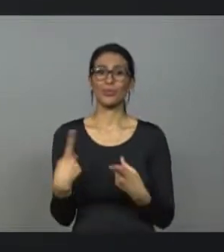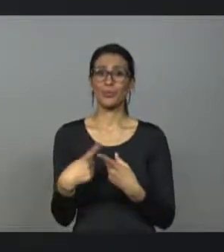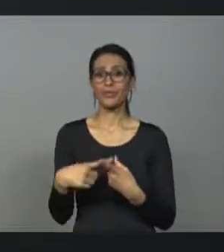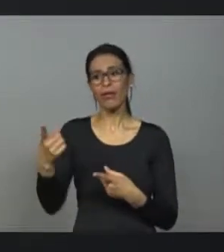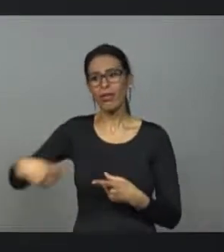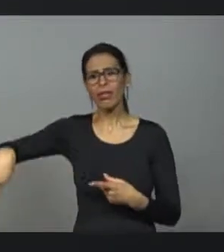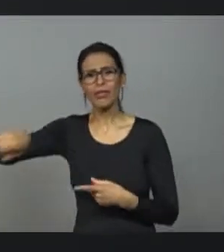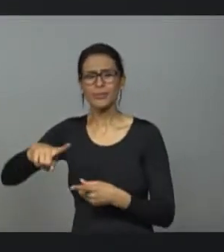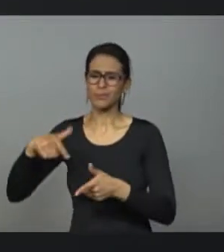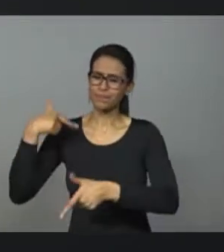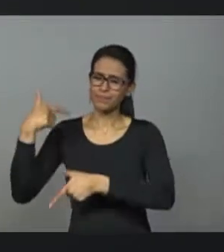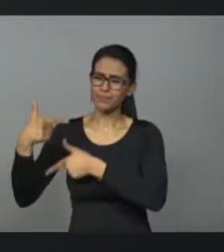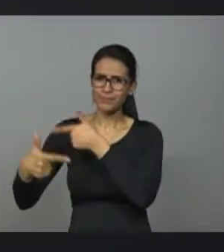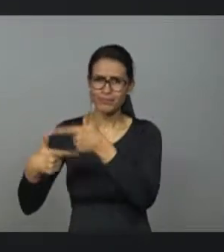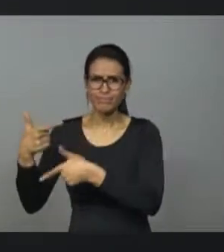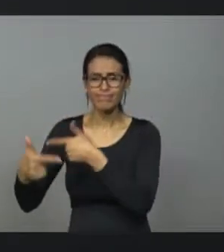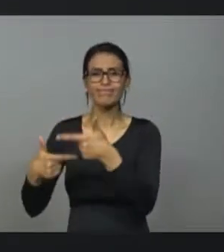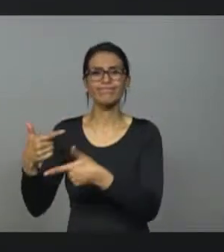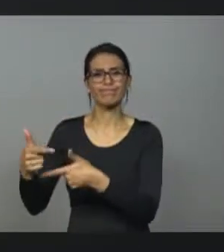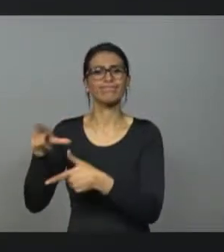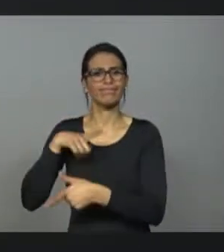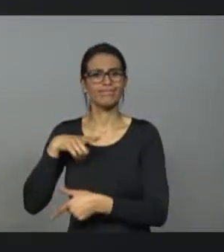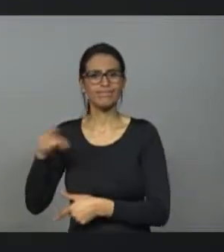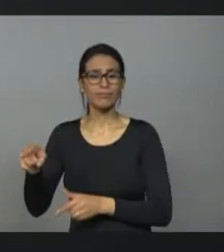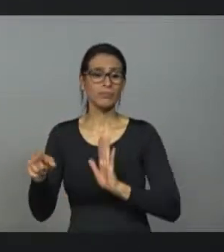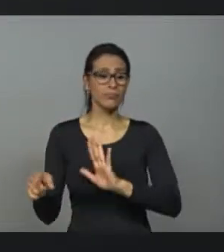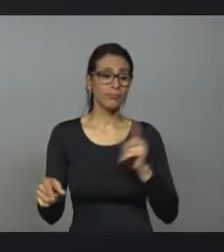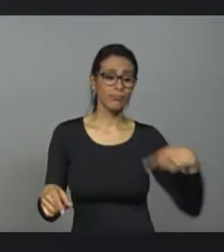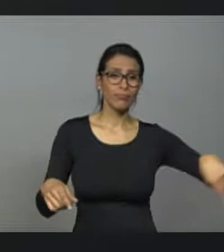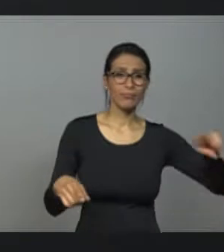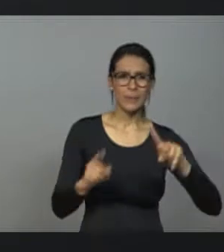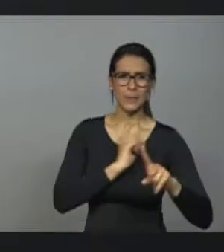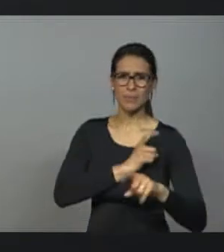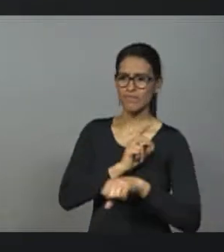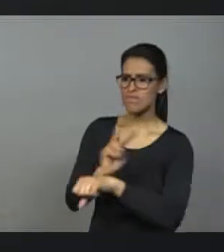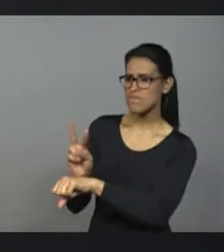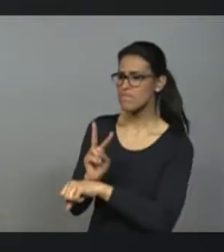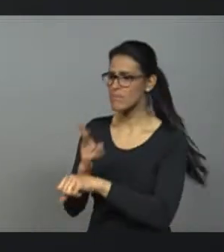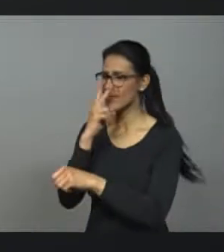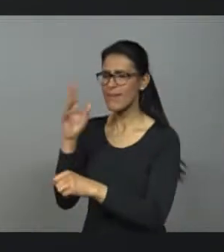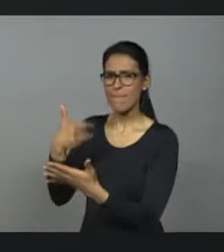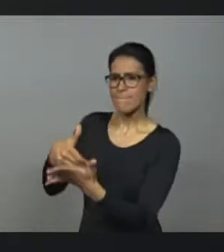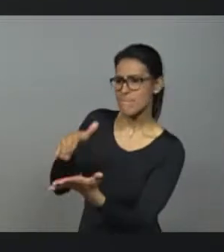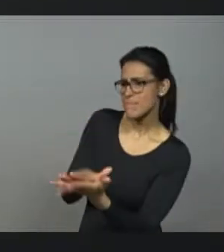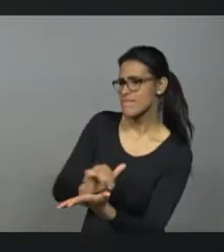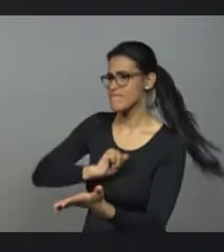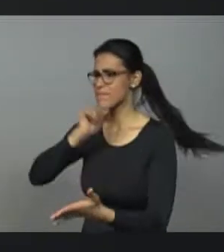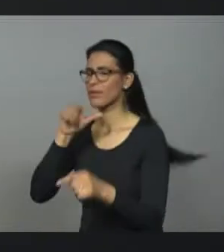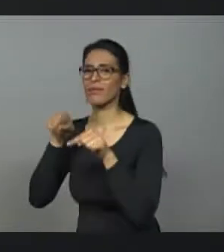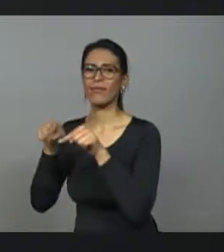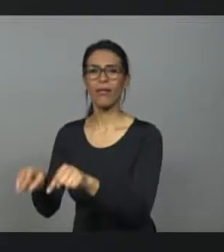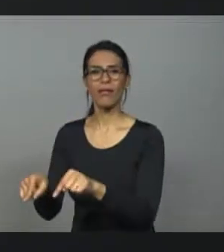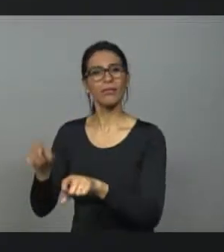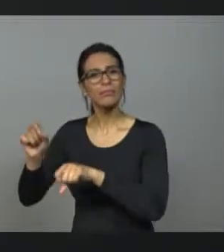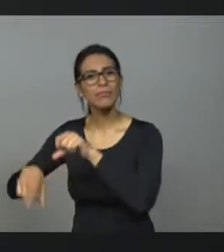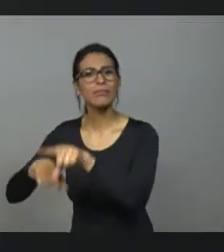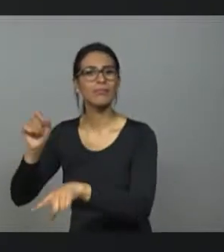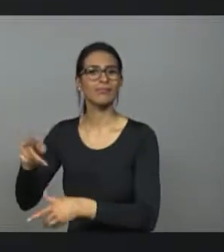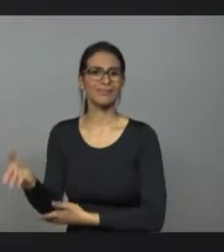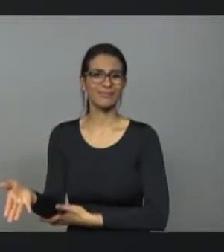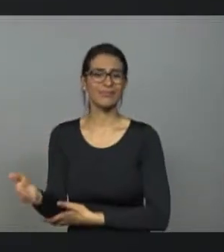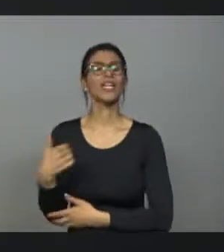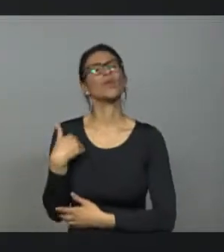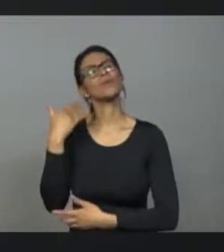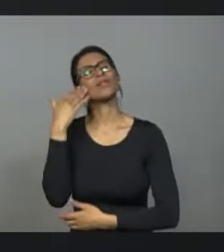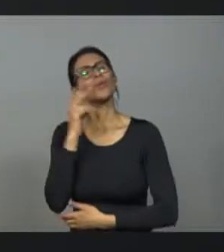esforços de fiscalização essencialmente punitiva para os produtores. Eu sei que o nome correto não é